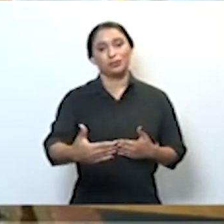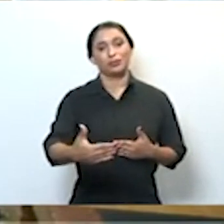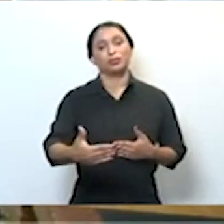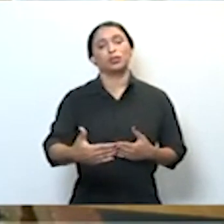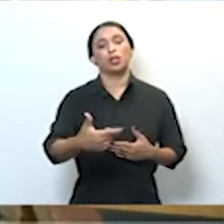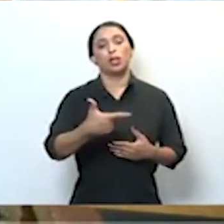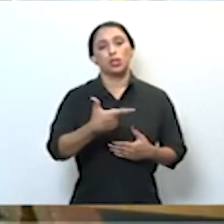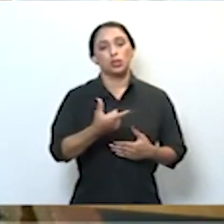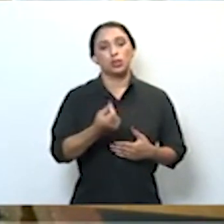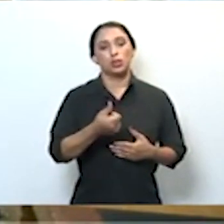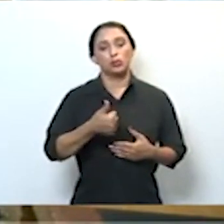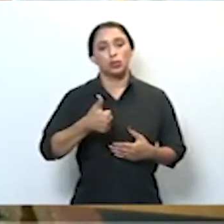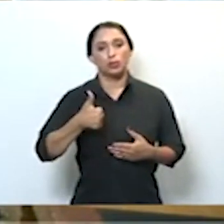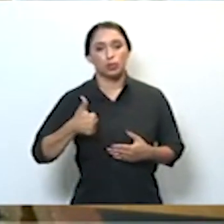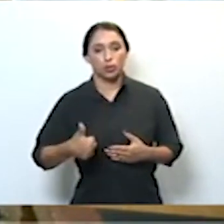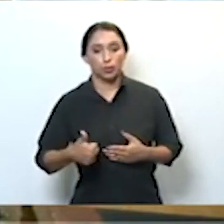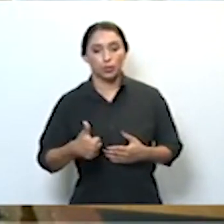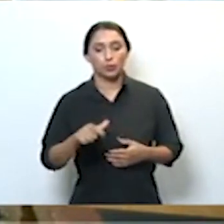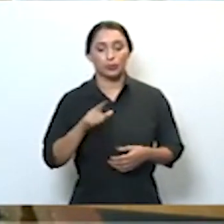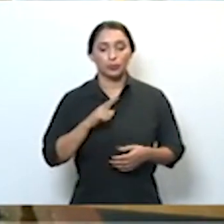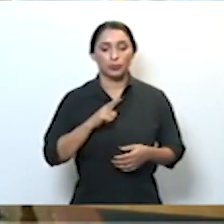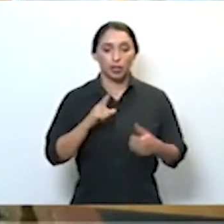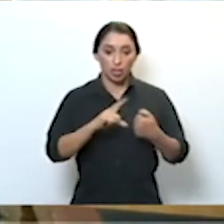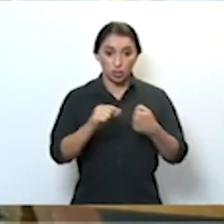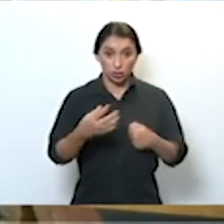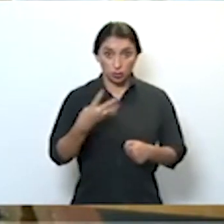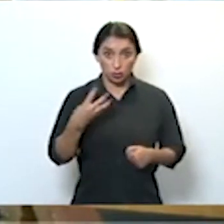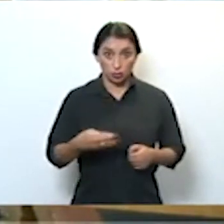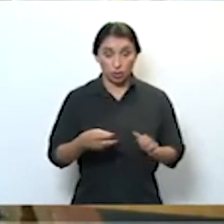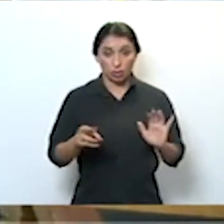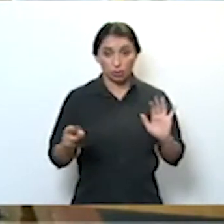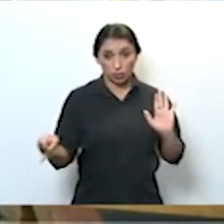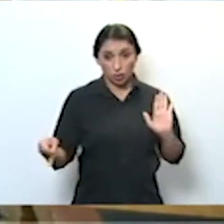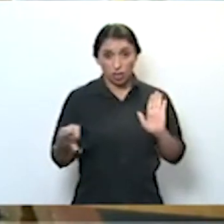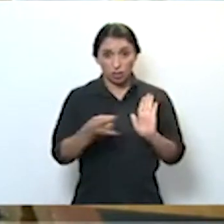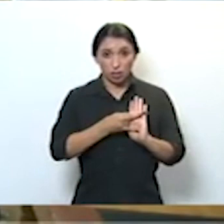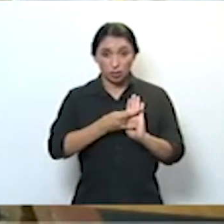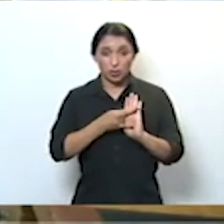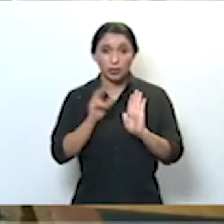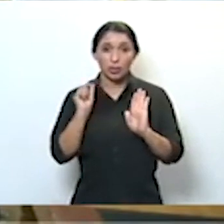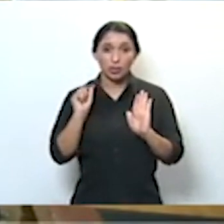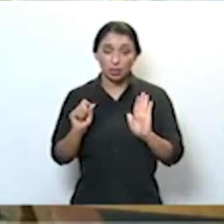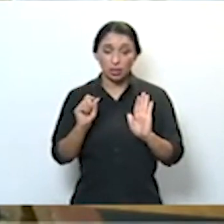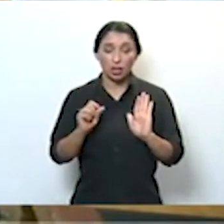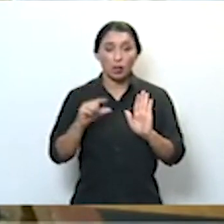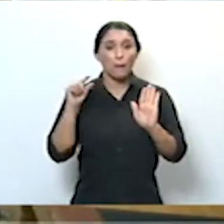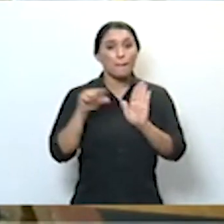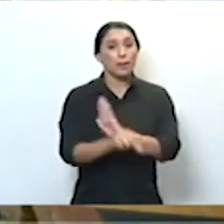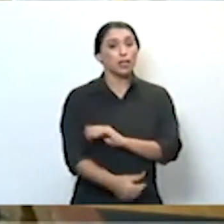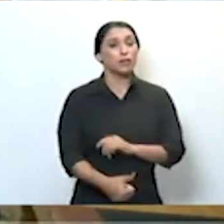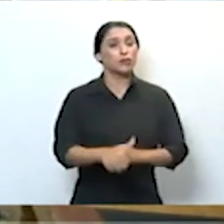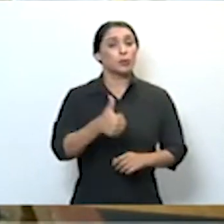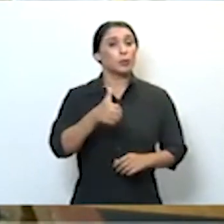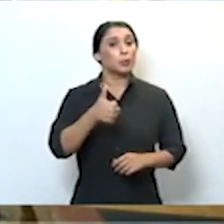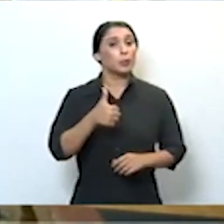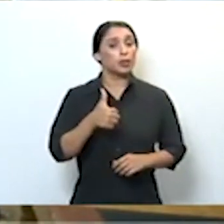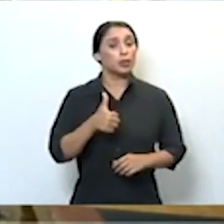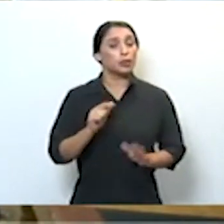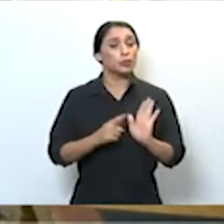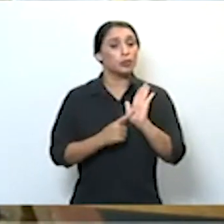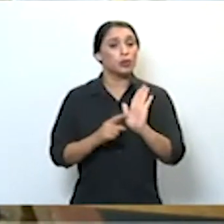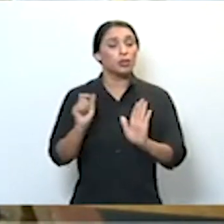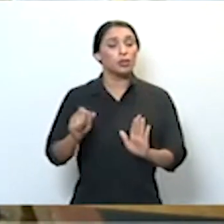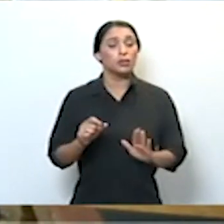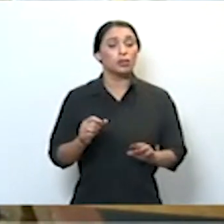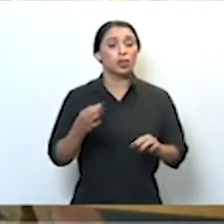Observe que o artigo 4º do nosso regimento interno, em seu parágrafo primeiro, diz que a turma é presidida